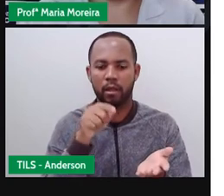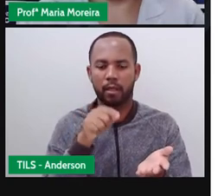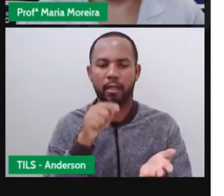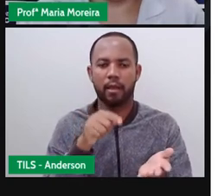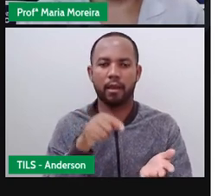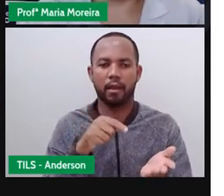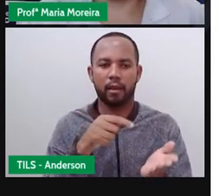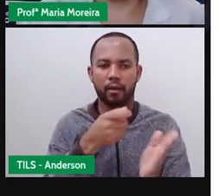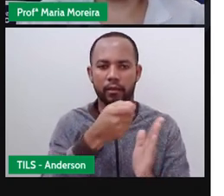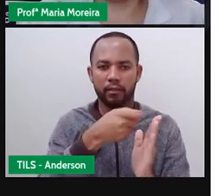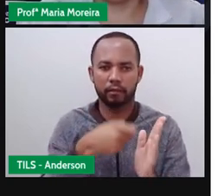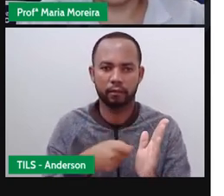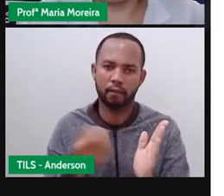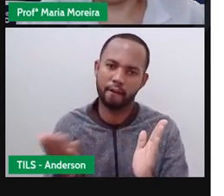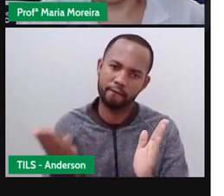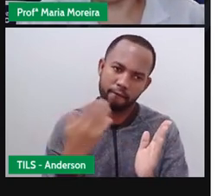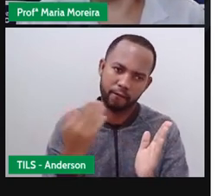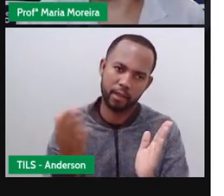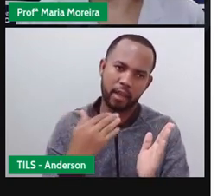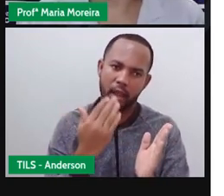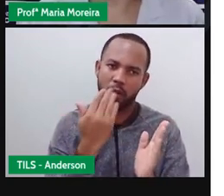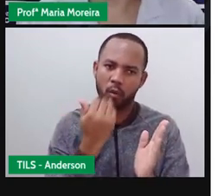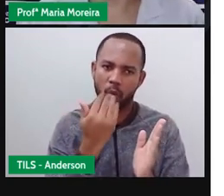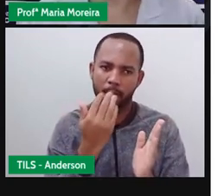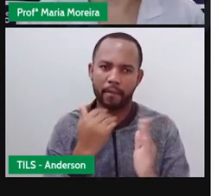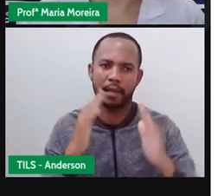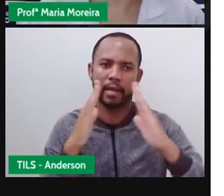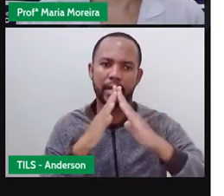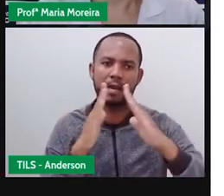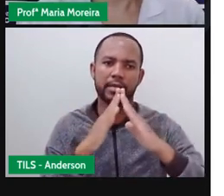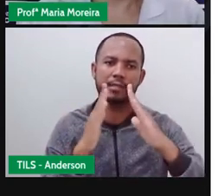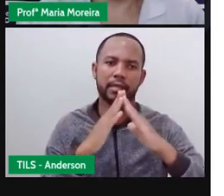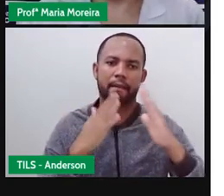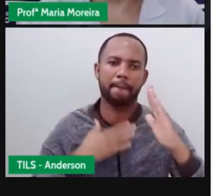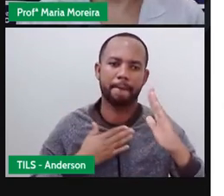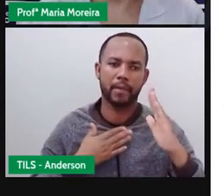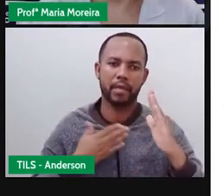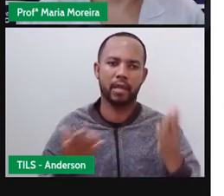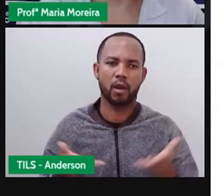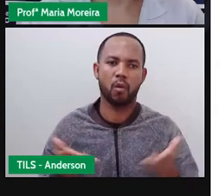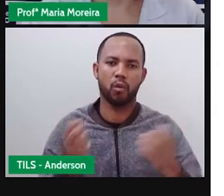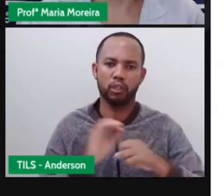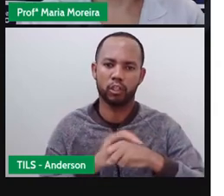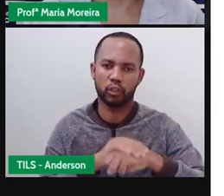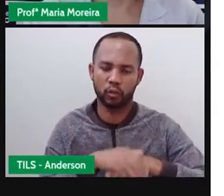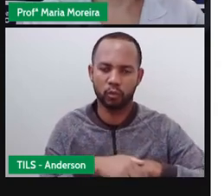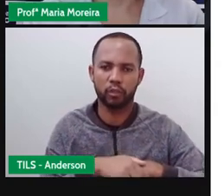escrito Vem a jantar em minha casa hoje à noite, cegonha.